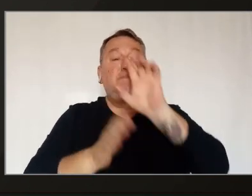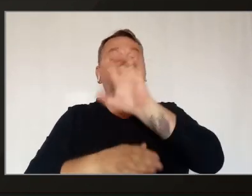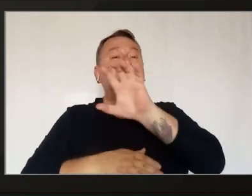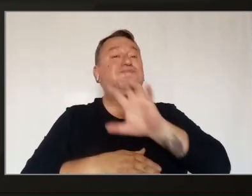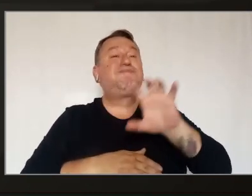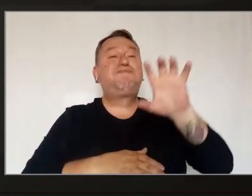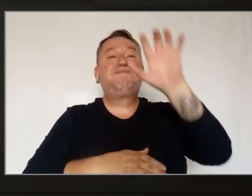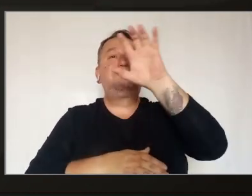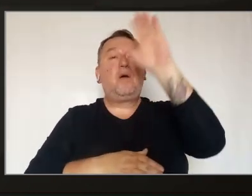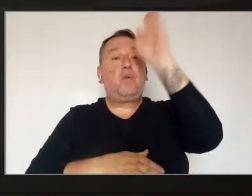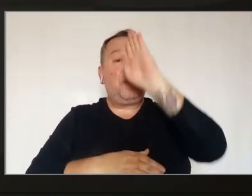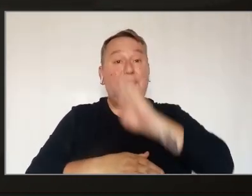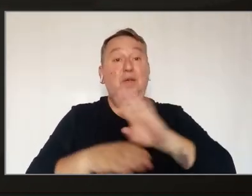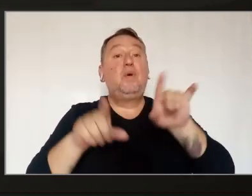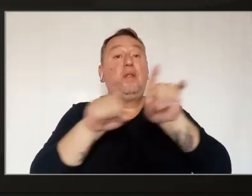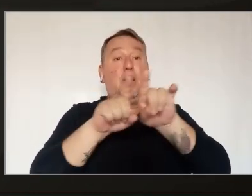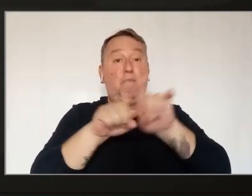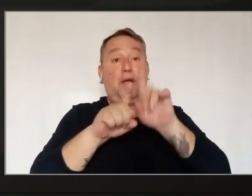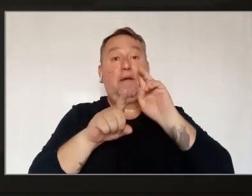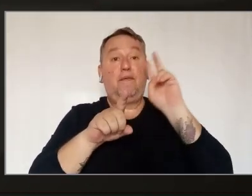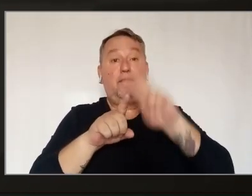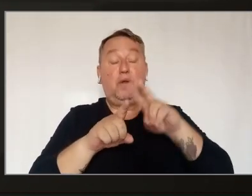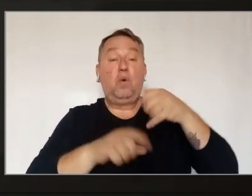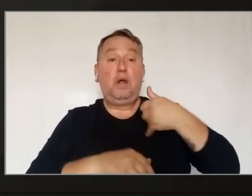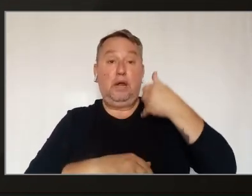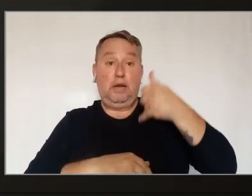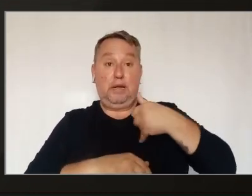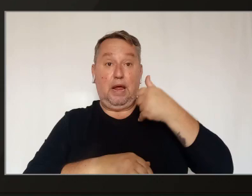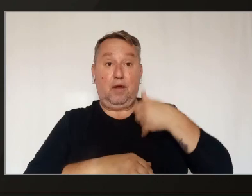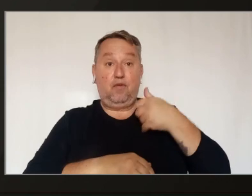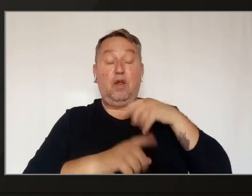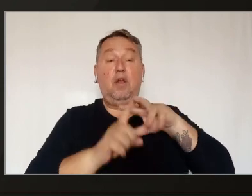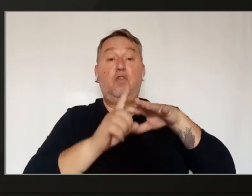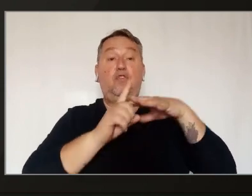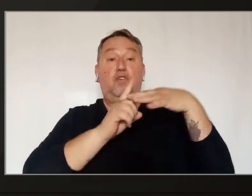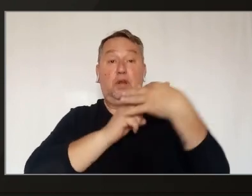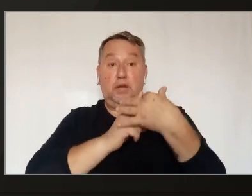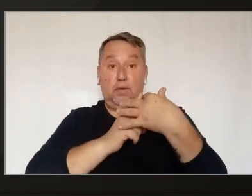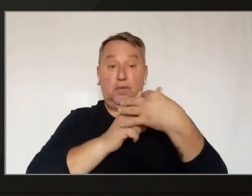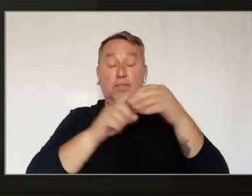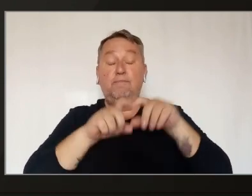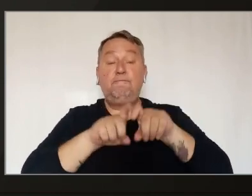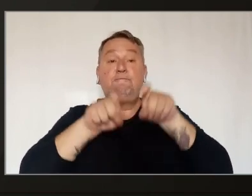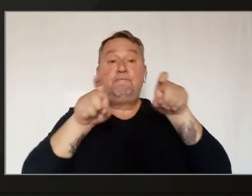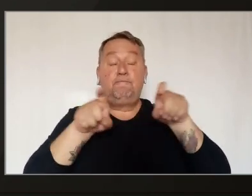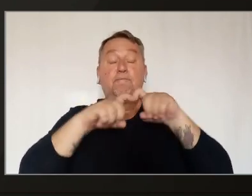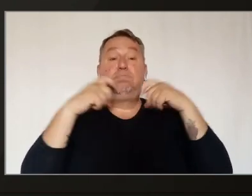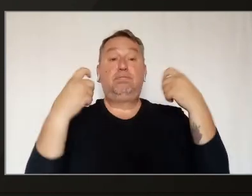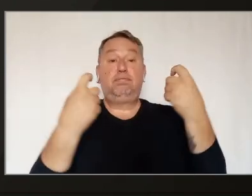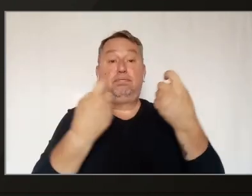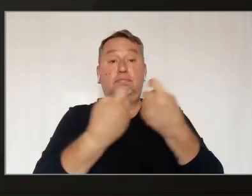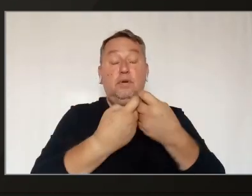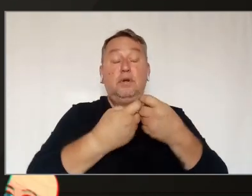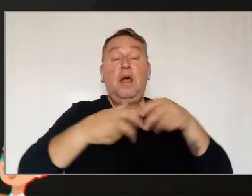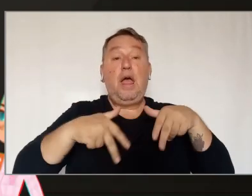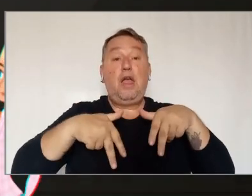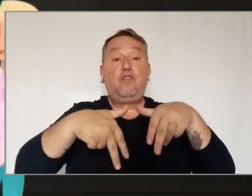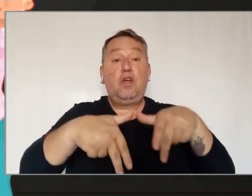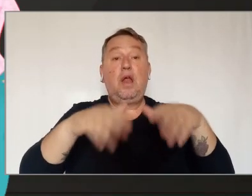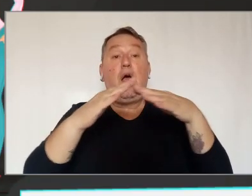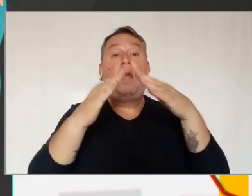país, abrangendo também recortes de geração, gênero, orientação sexual, etnia e